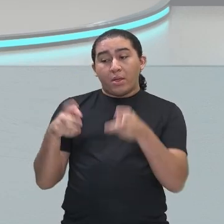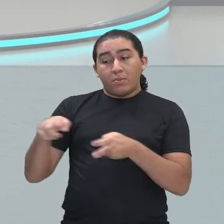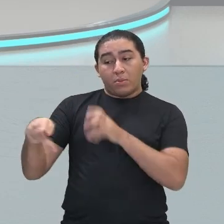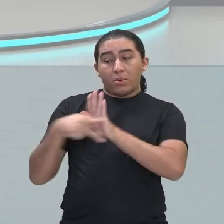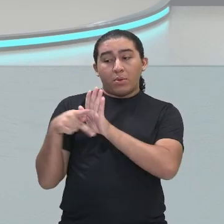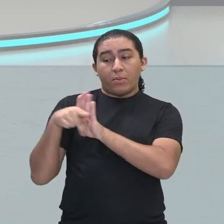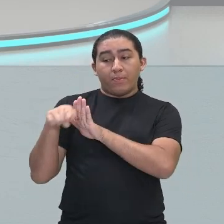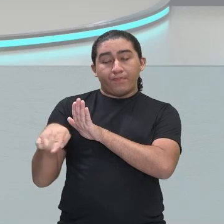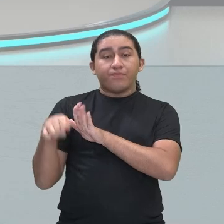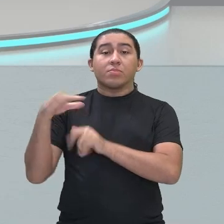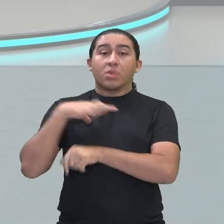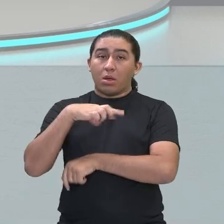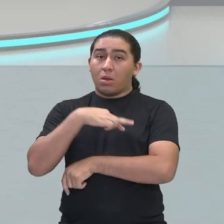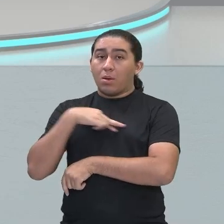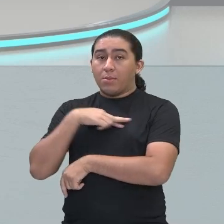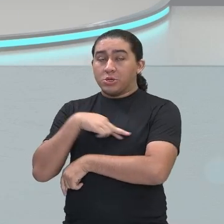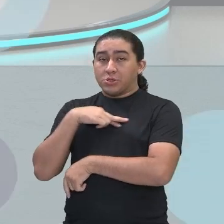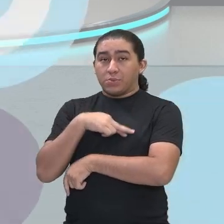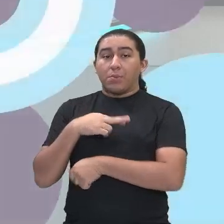traz romantismo.